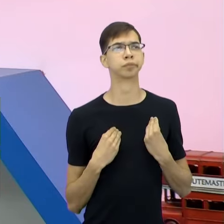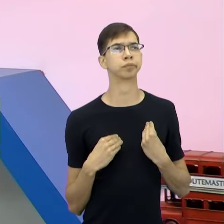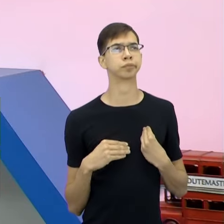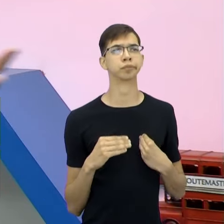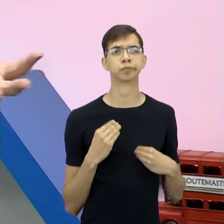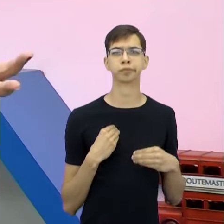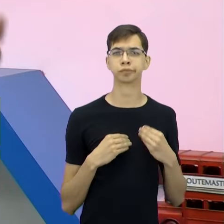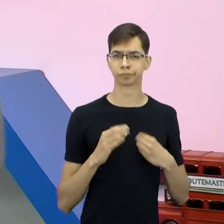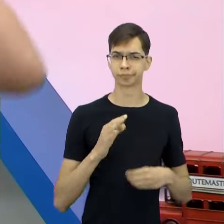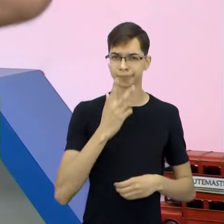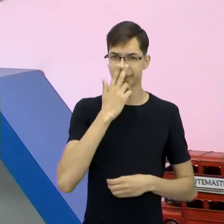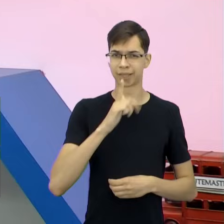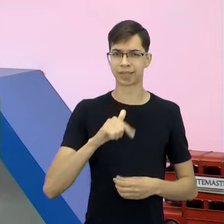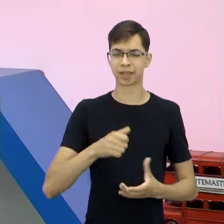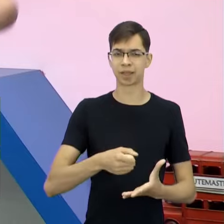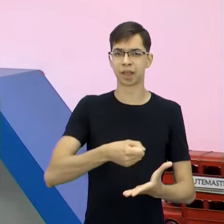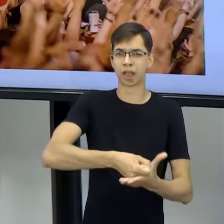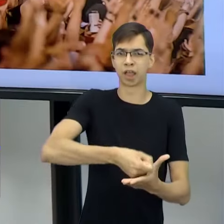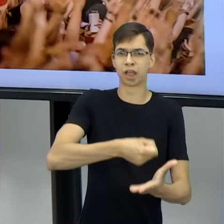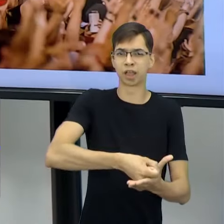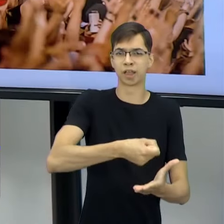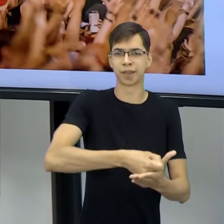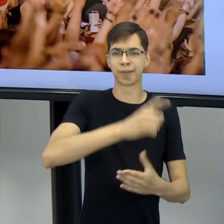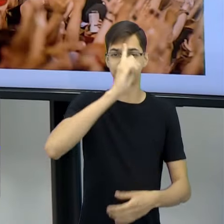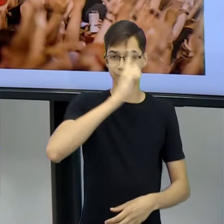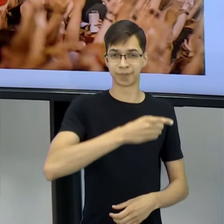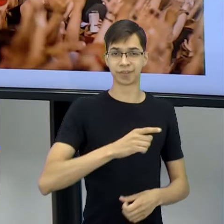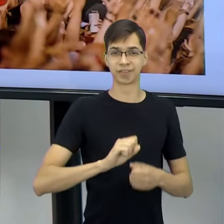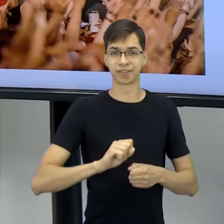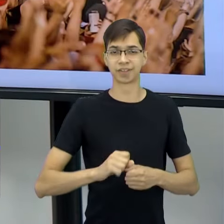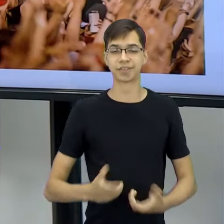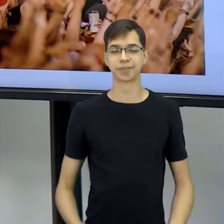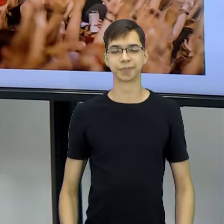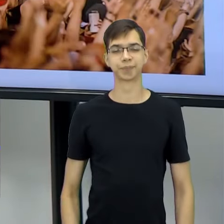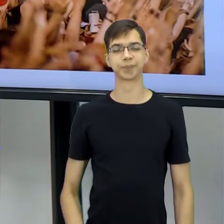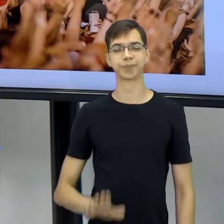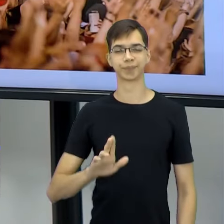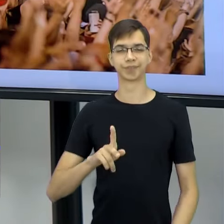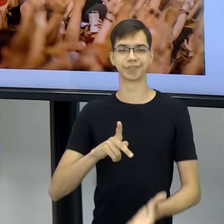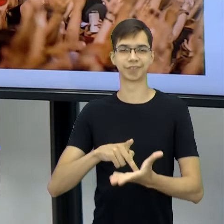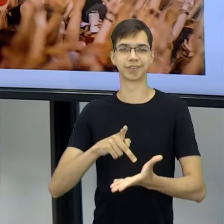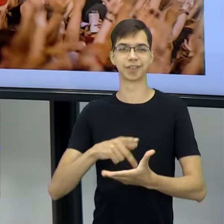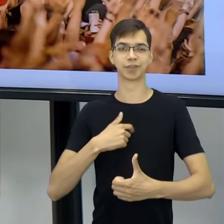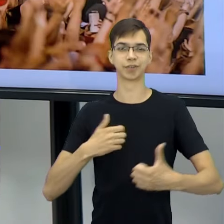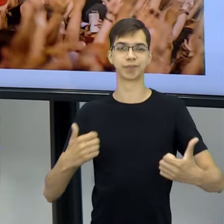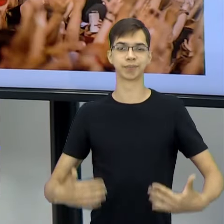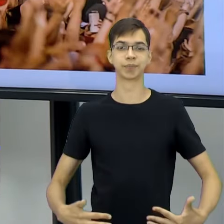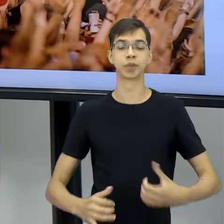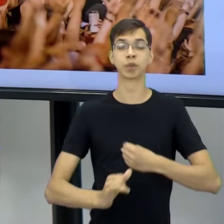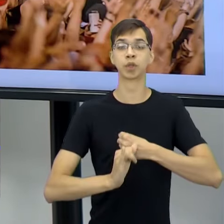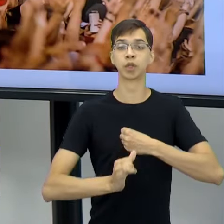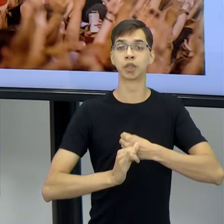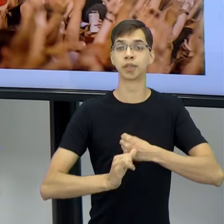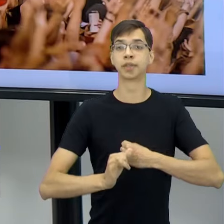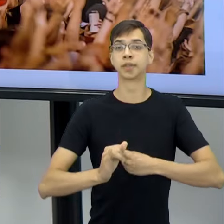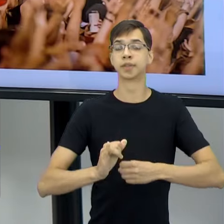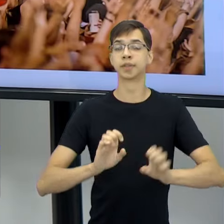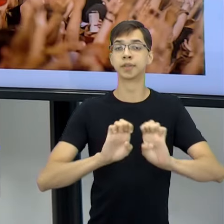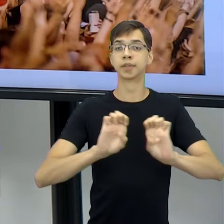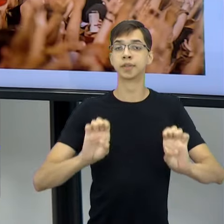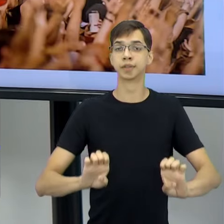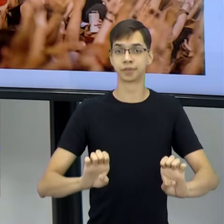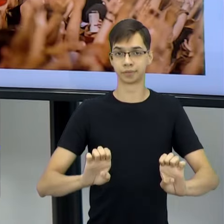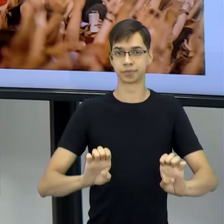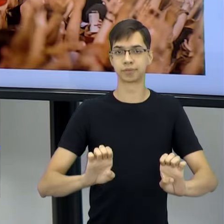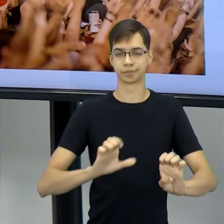obrigado ali naquele momento? Na verdade, é porque, assim, a crônica, eu vou falar, tem a estrutura do texto, né? Então, a gente,